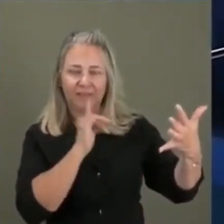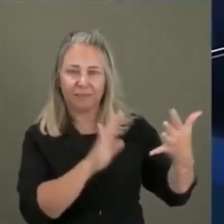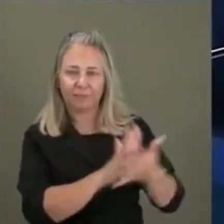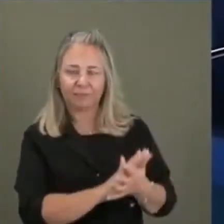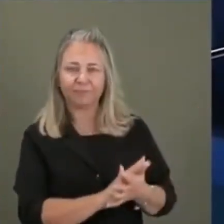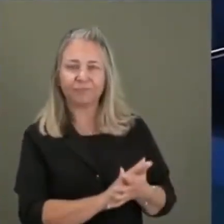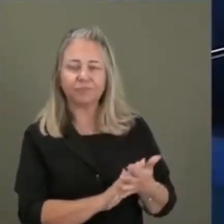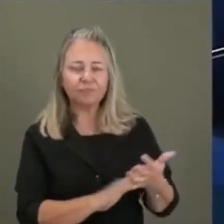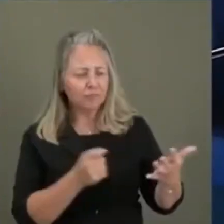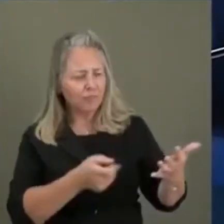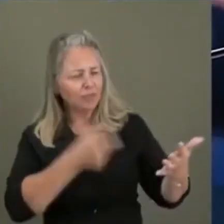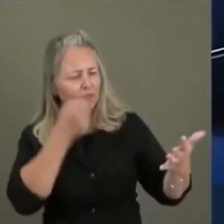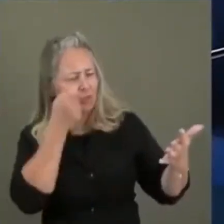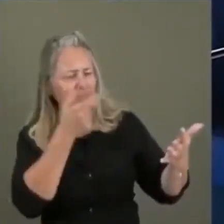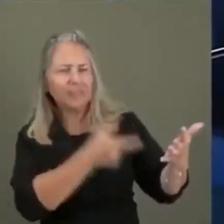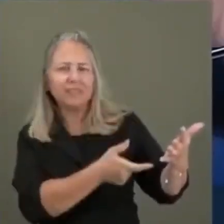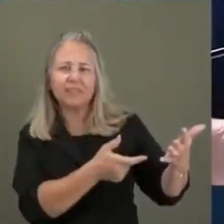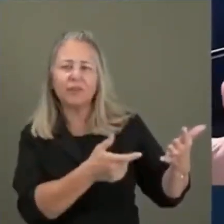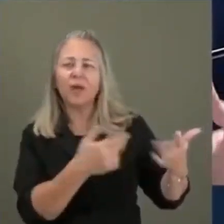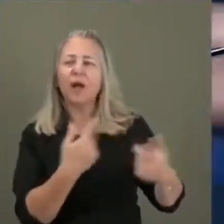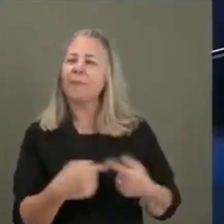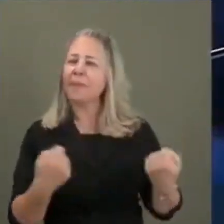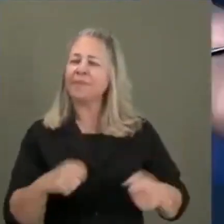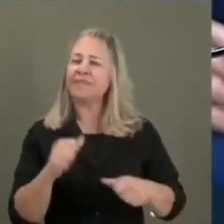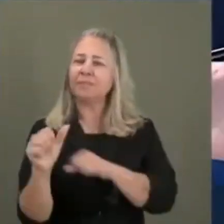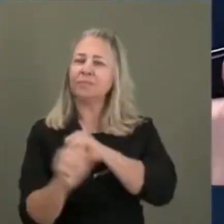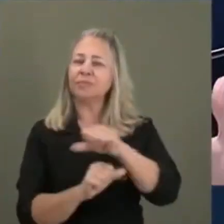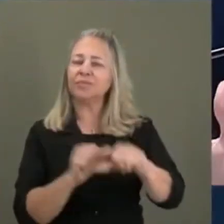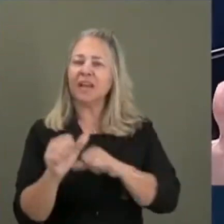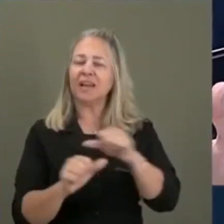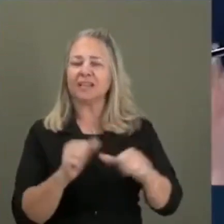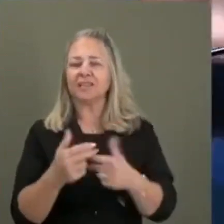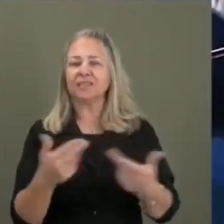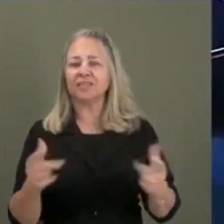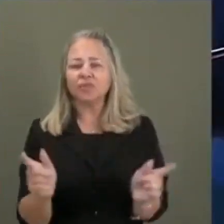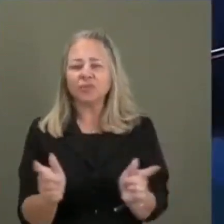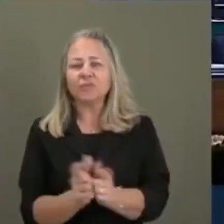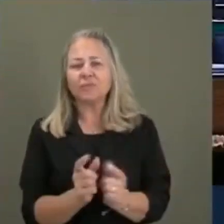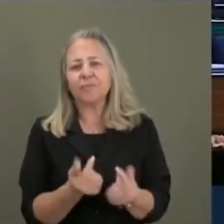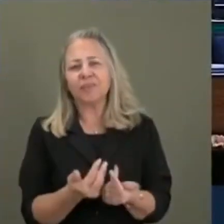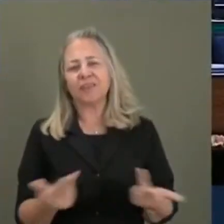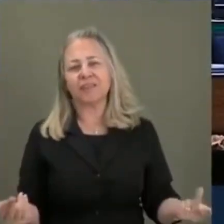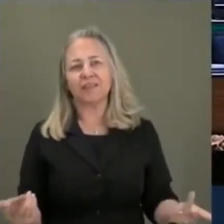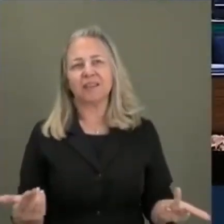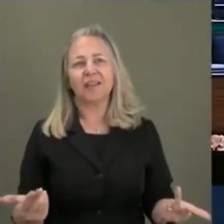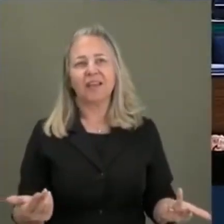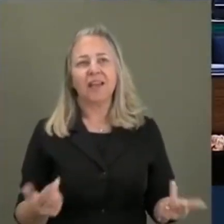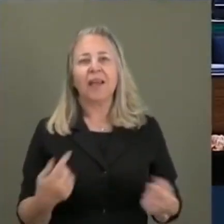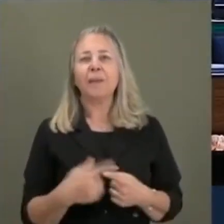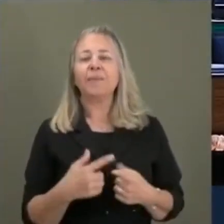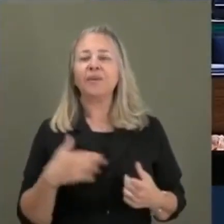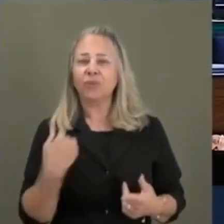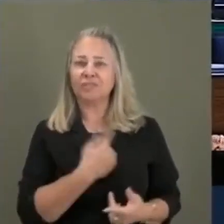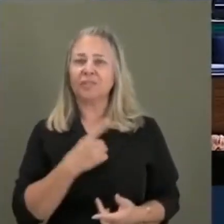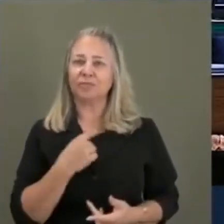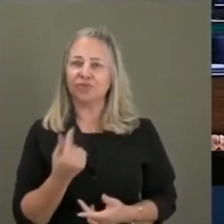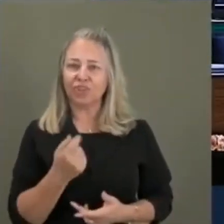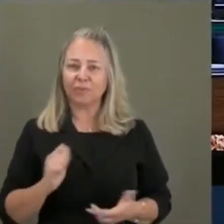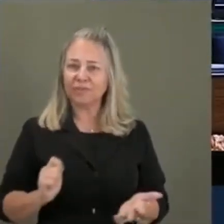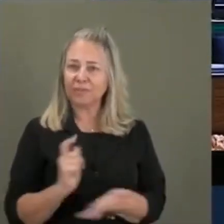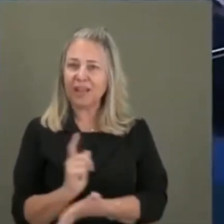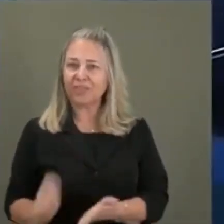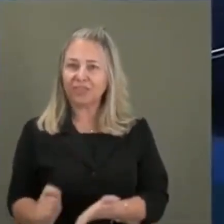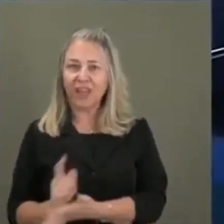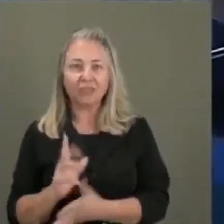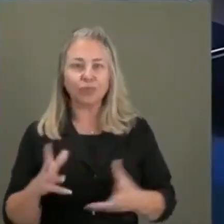chamou a atenção disso aqui, porque eu acho que é isso aí que a gente precisa mudar. É nas pequenas coisas. Não é porque a gente tem que a gente tem que gastar tudo. É consciência com